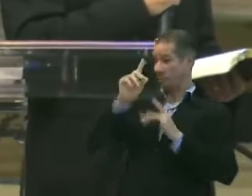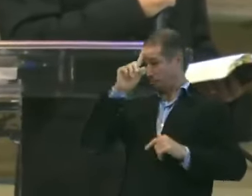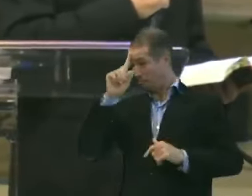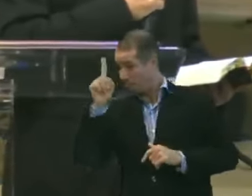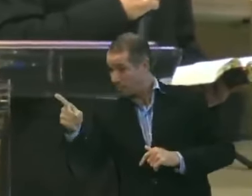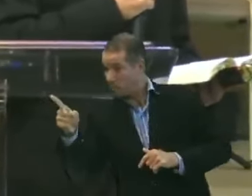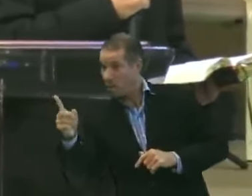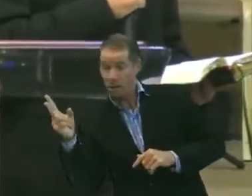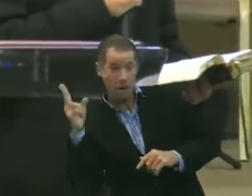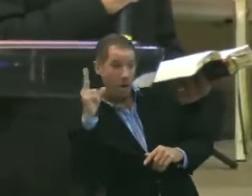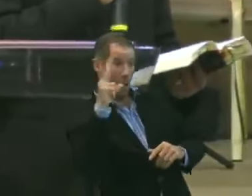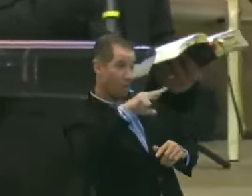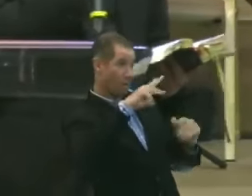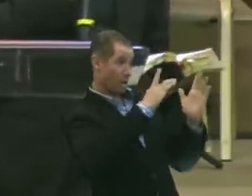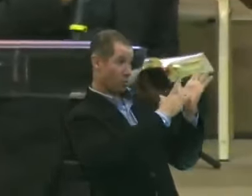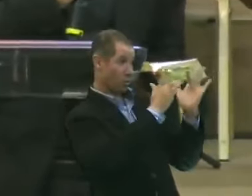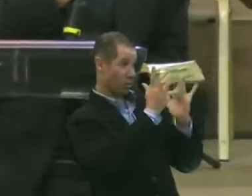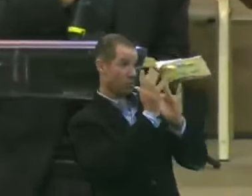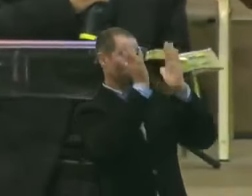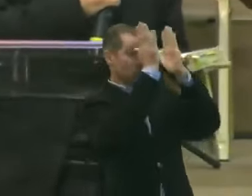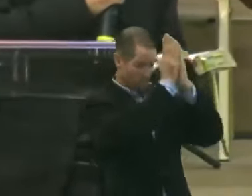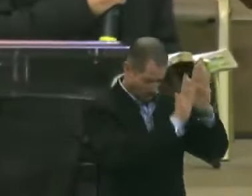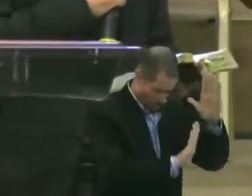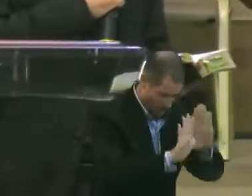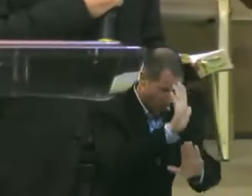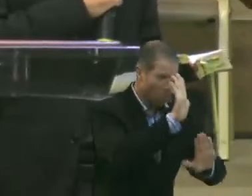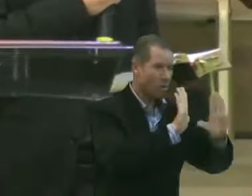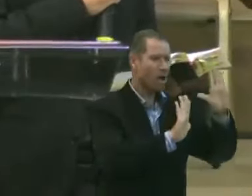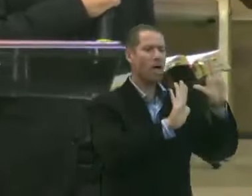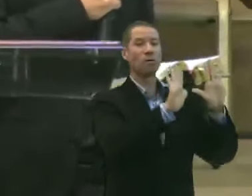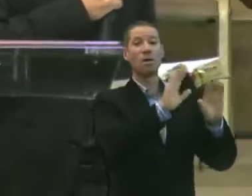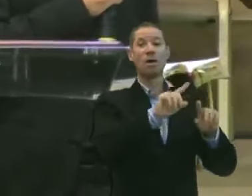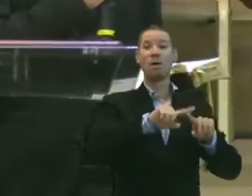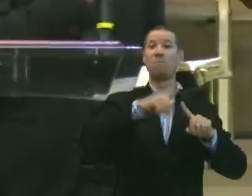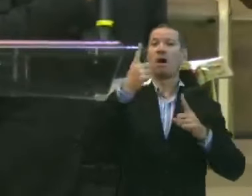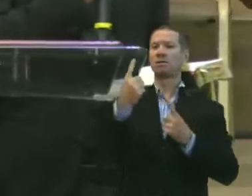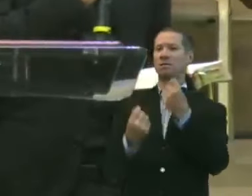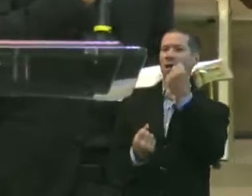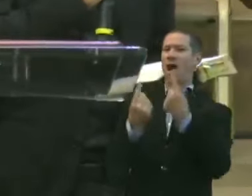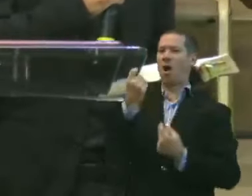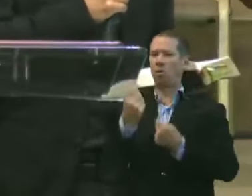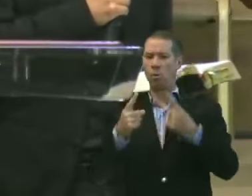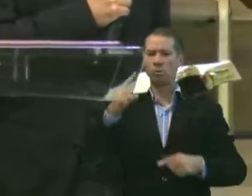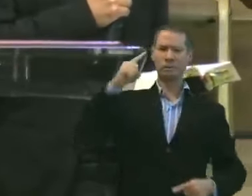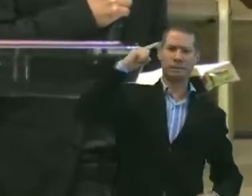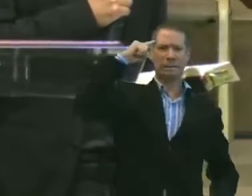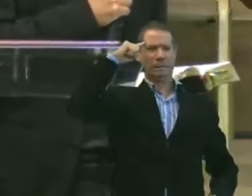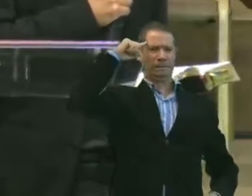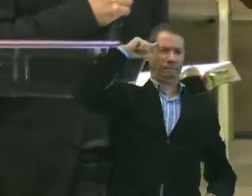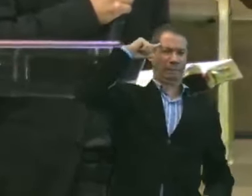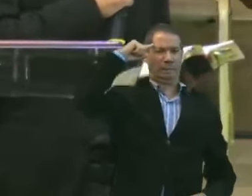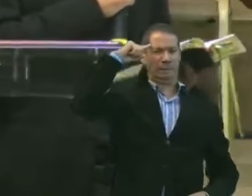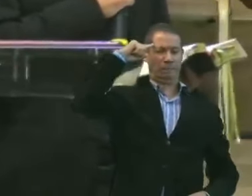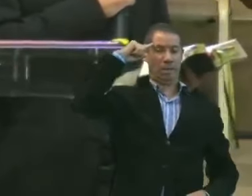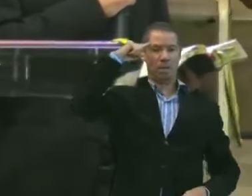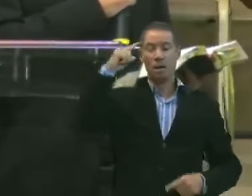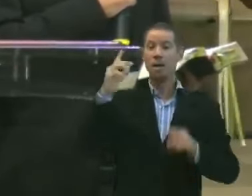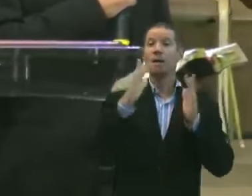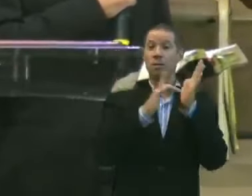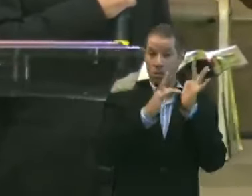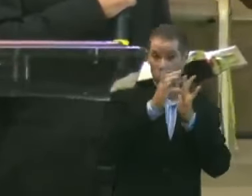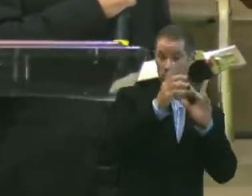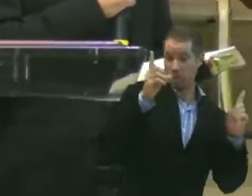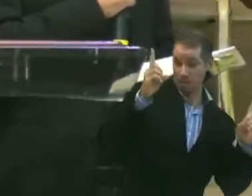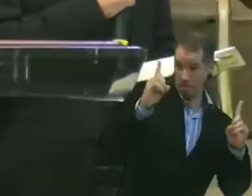E quando viram Jesus, o adoraram, mas alguns duvidaram. Jesus